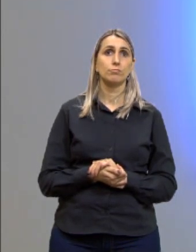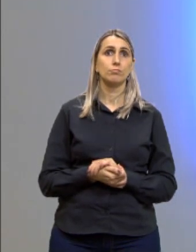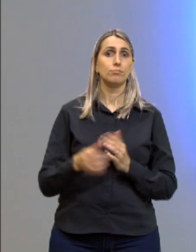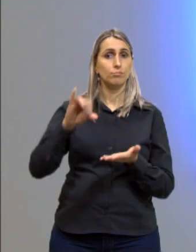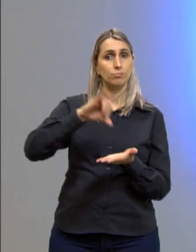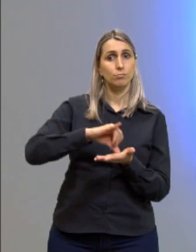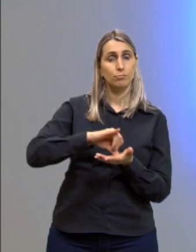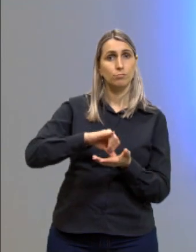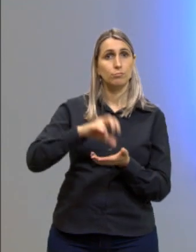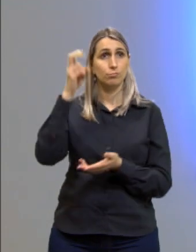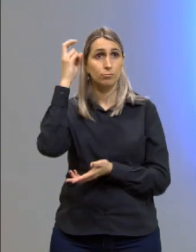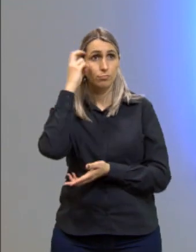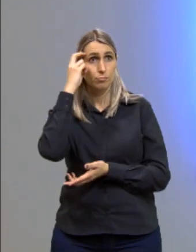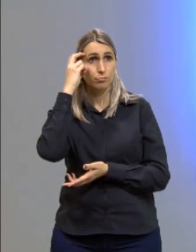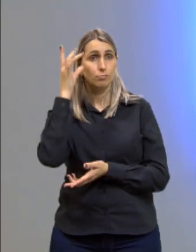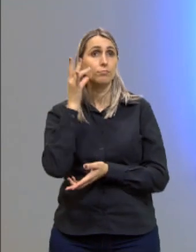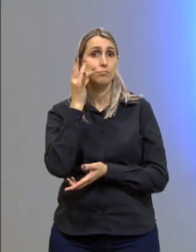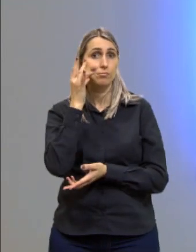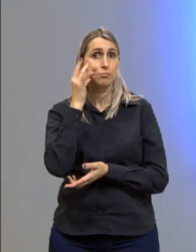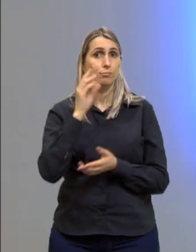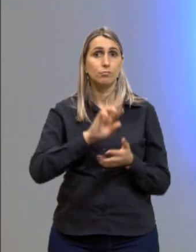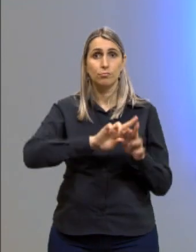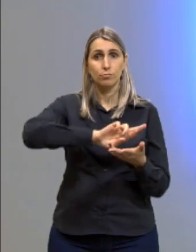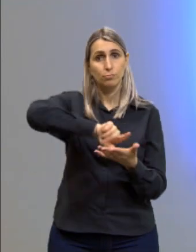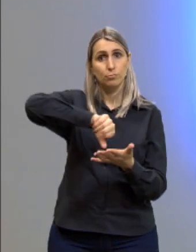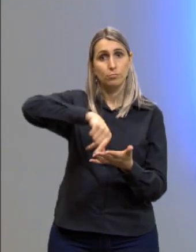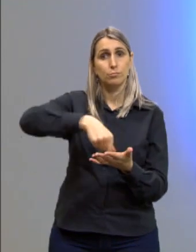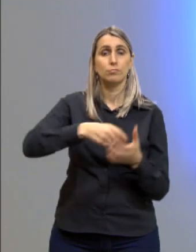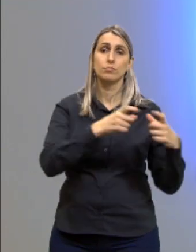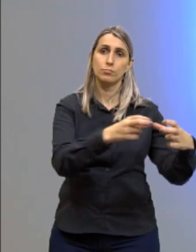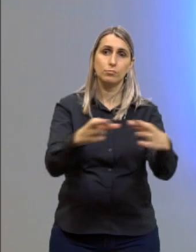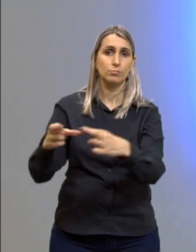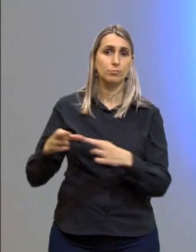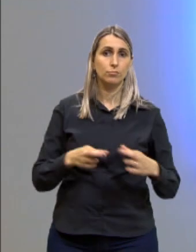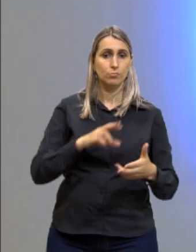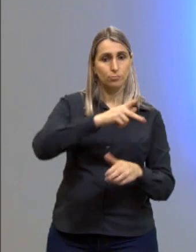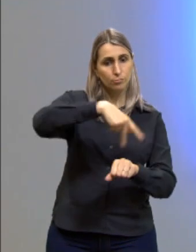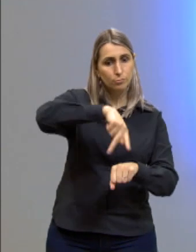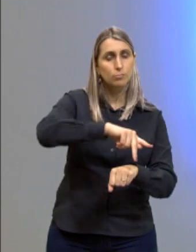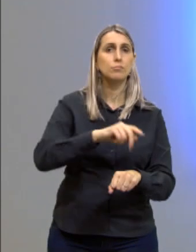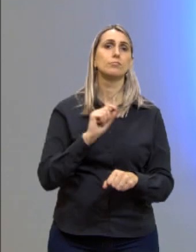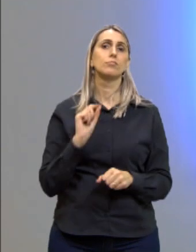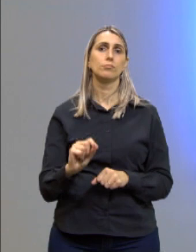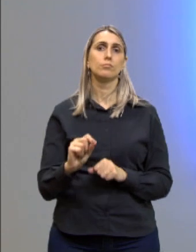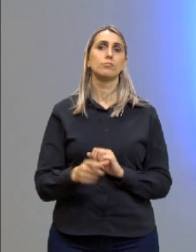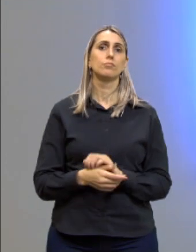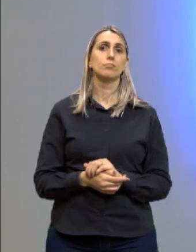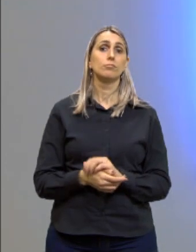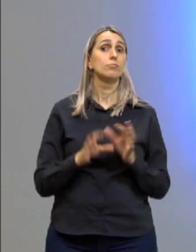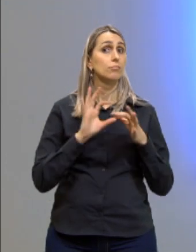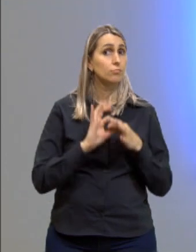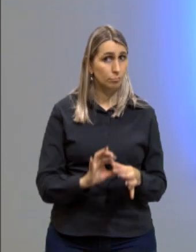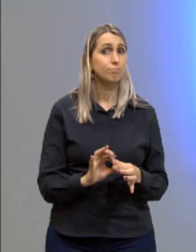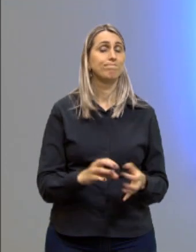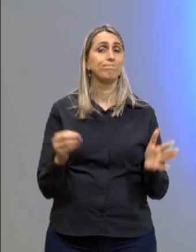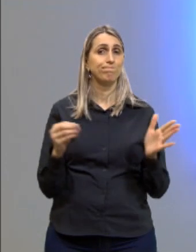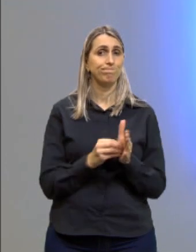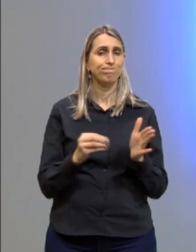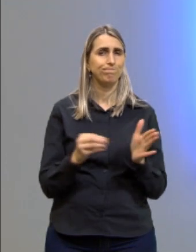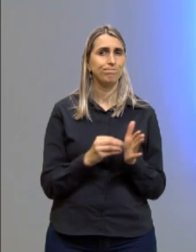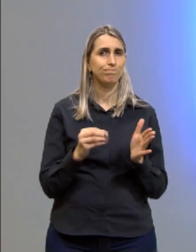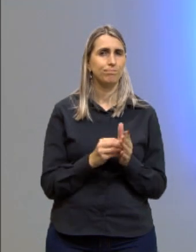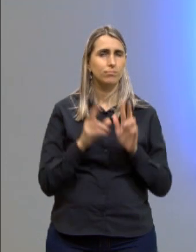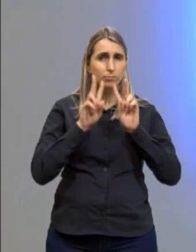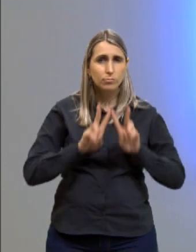centros culturais presentes em diversas regiões do país. Ponto. Aliada à falta de